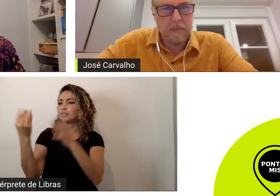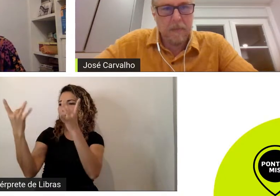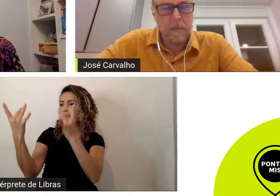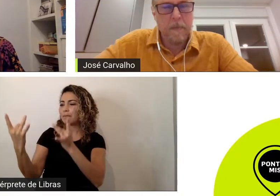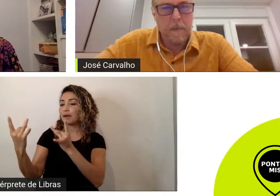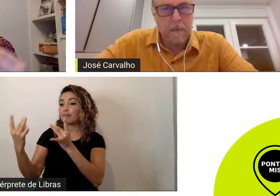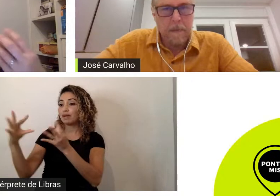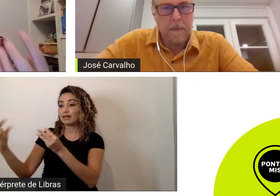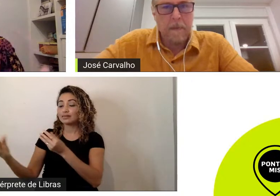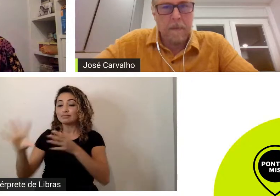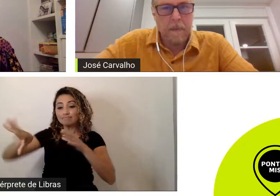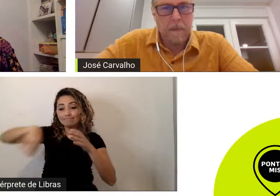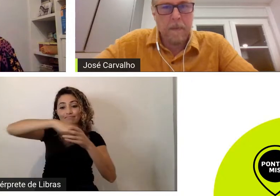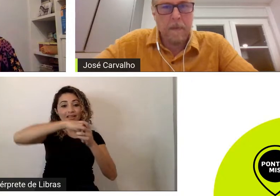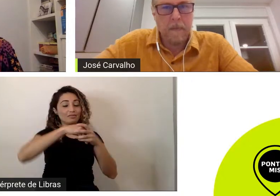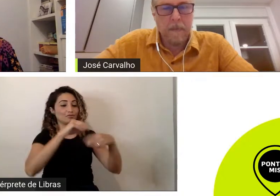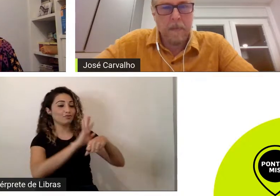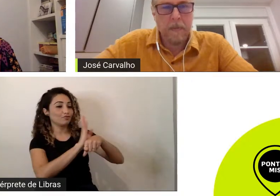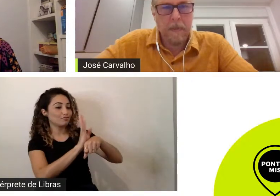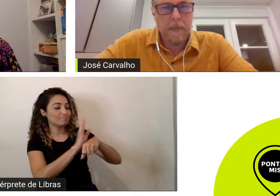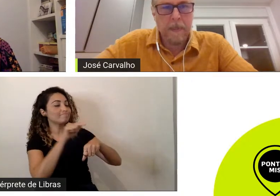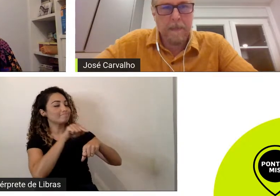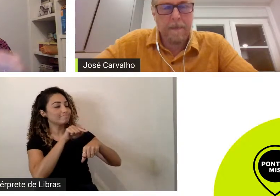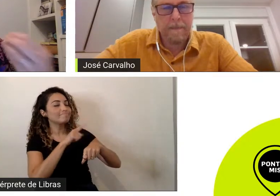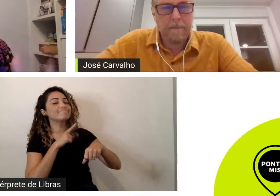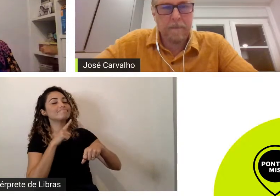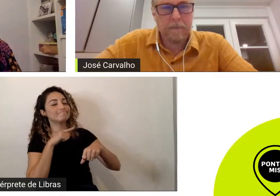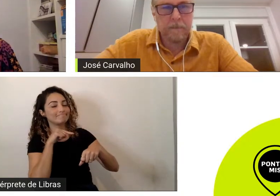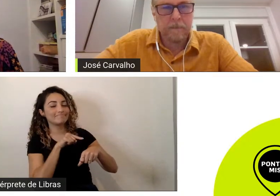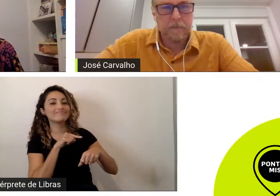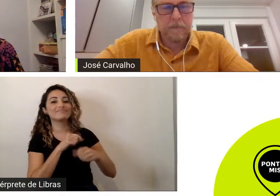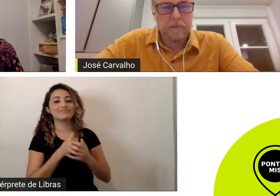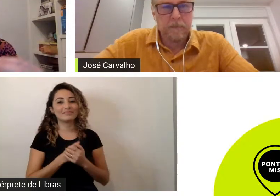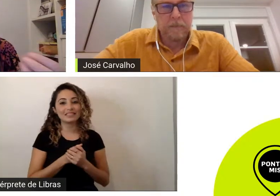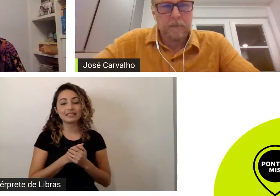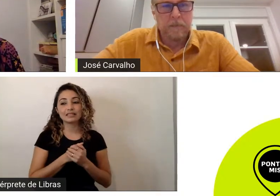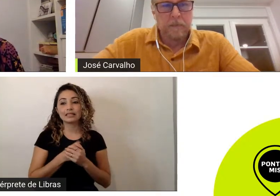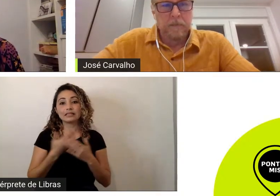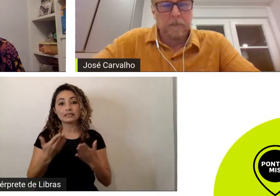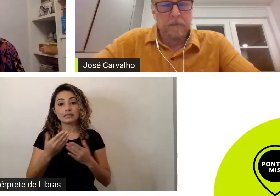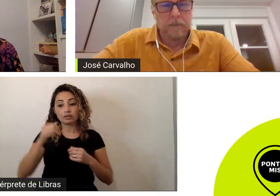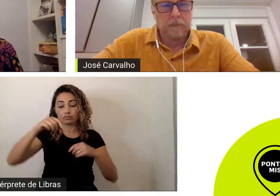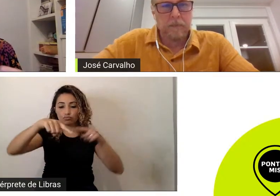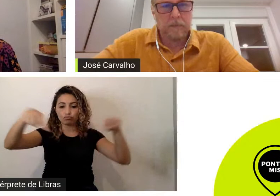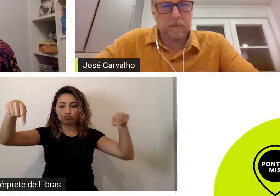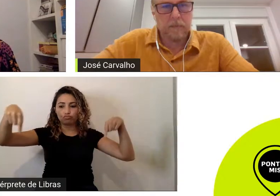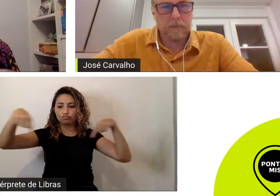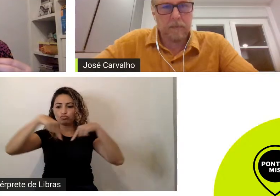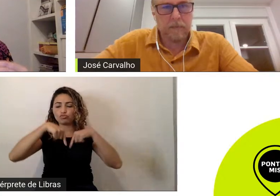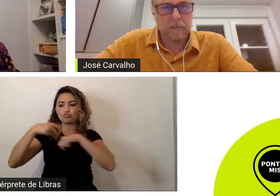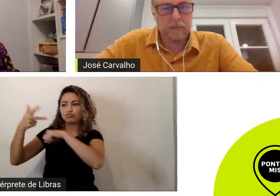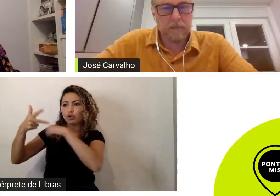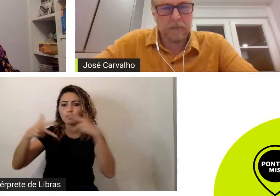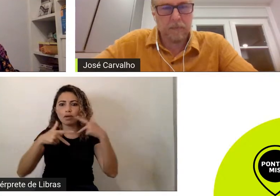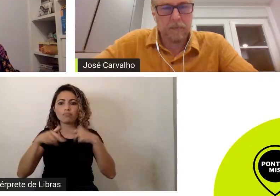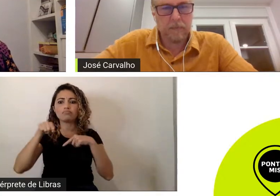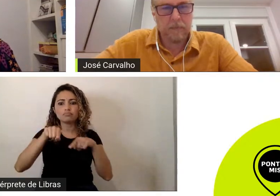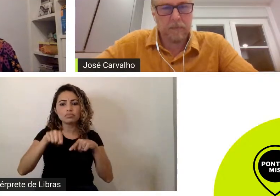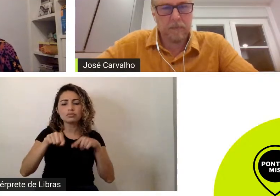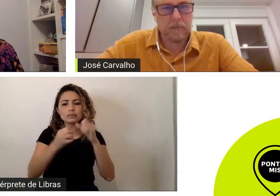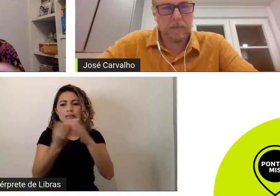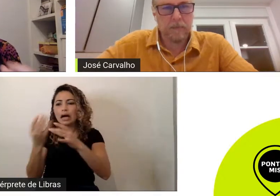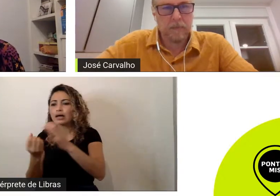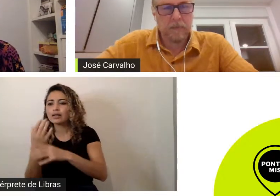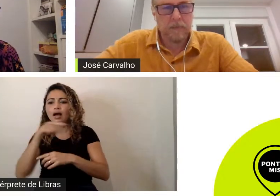né tudo era criado ali ou no set ou no estúdio mas tinha um cuidado tinha um porquê